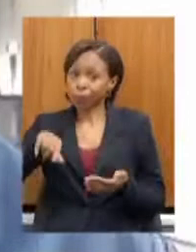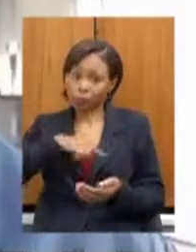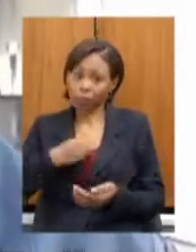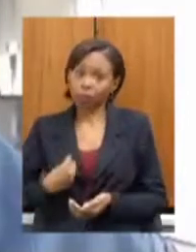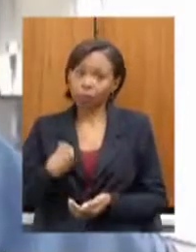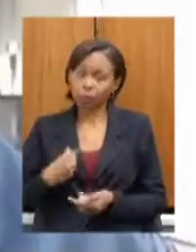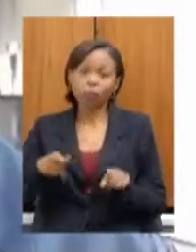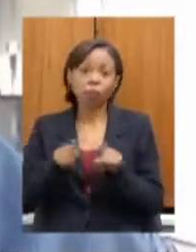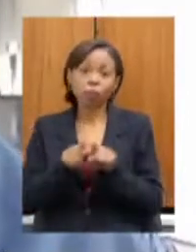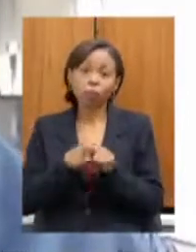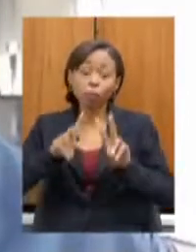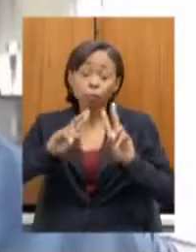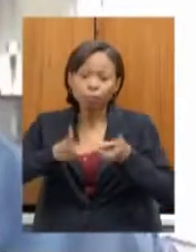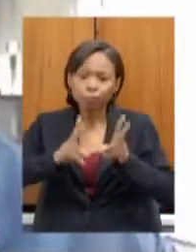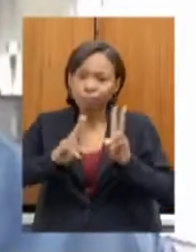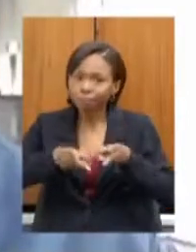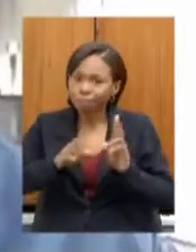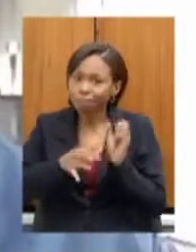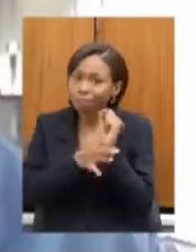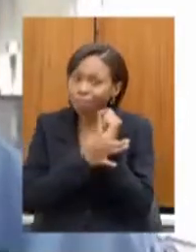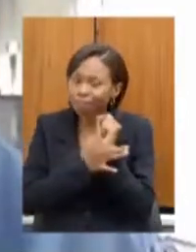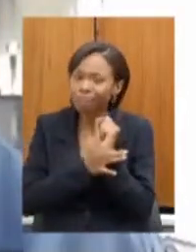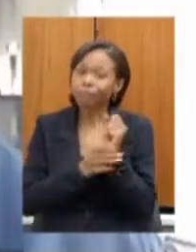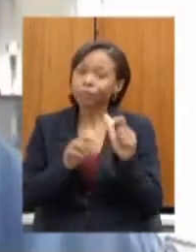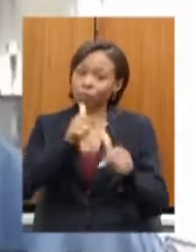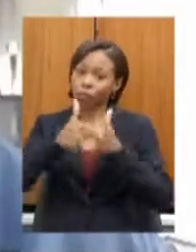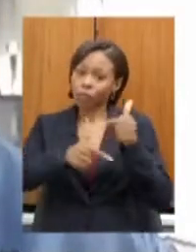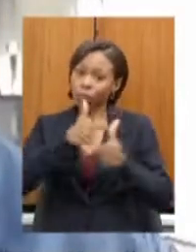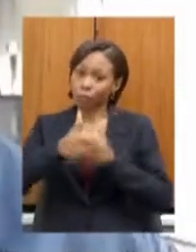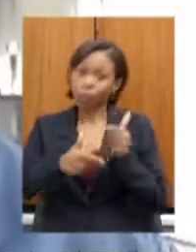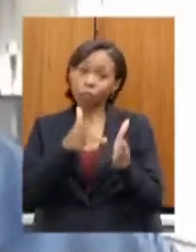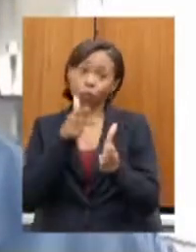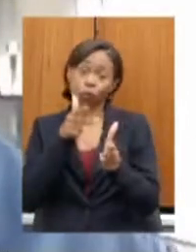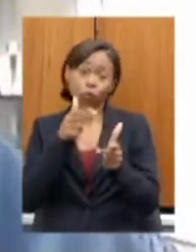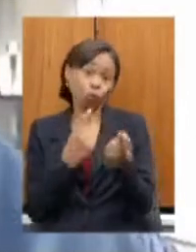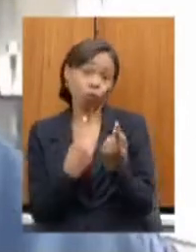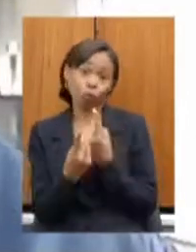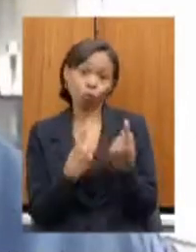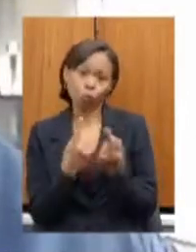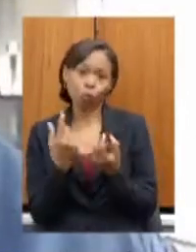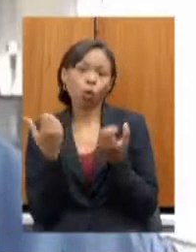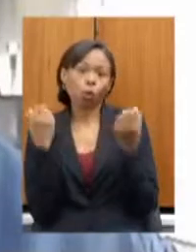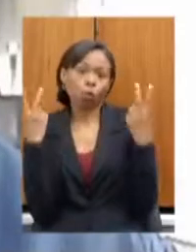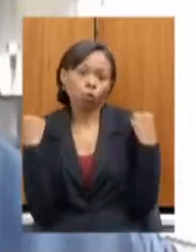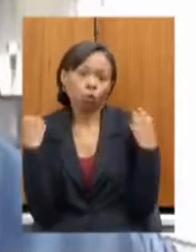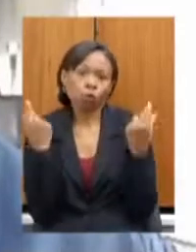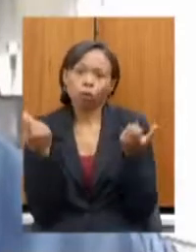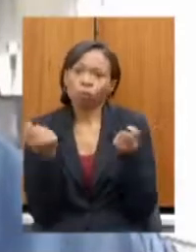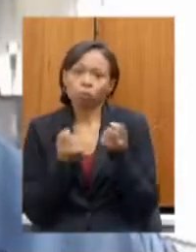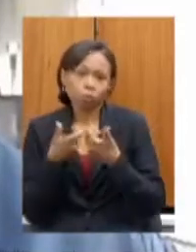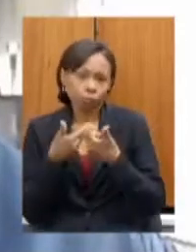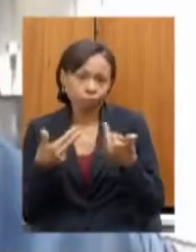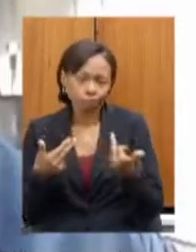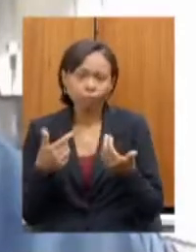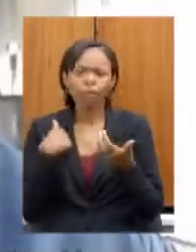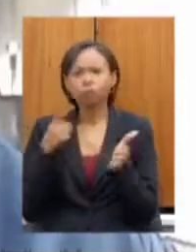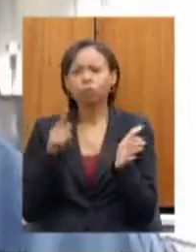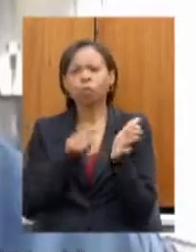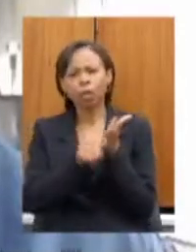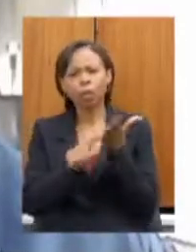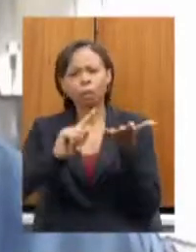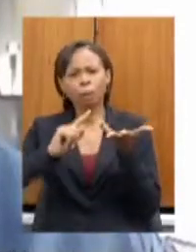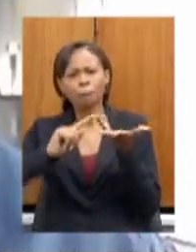dos empregos dos rodoviários. Gostaria muito secretário de ter do senhor estas